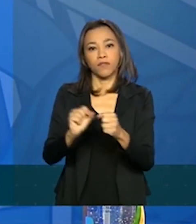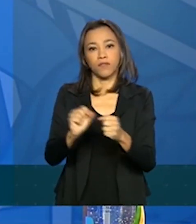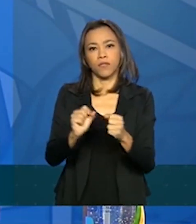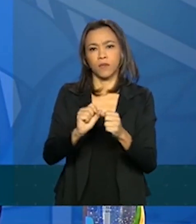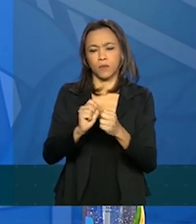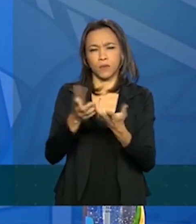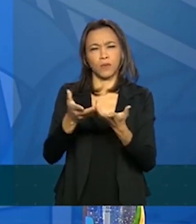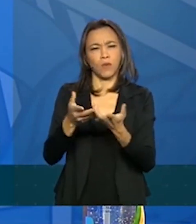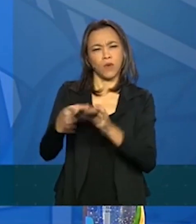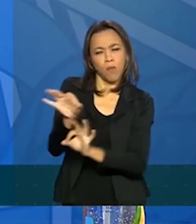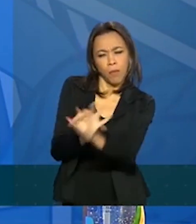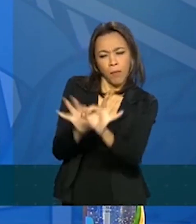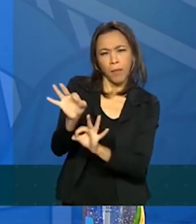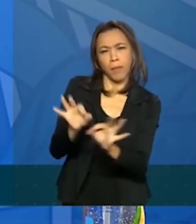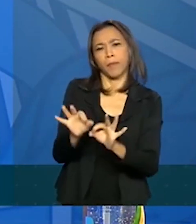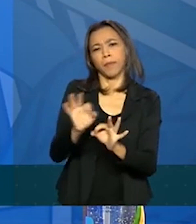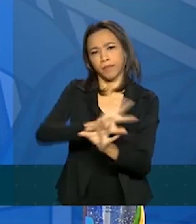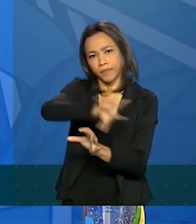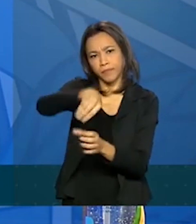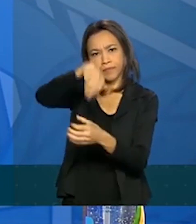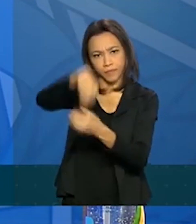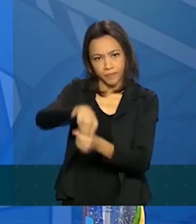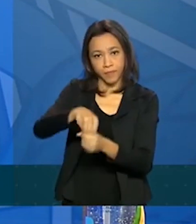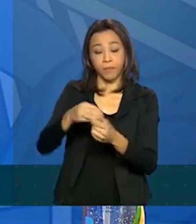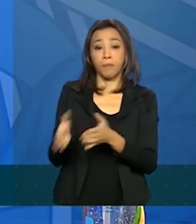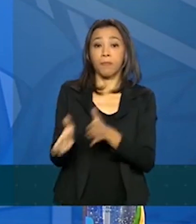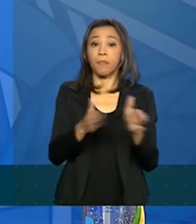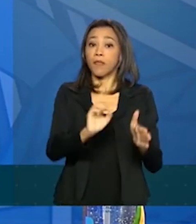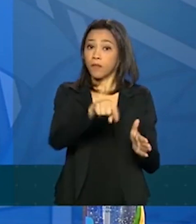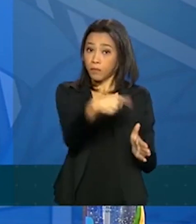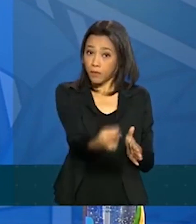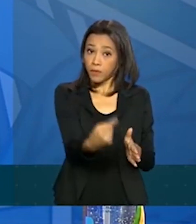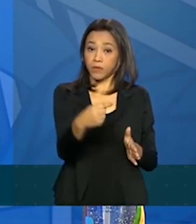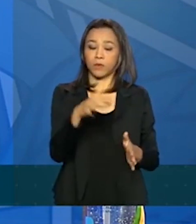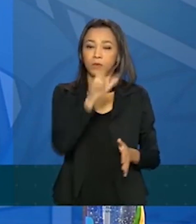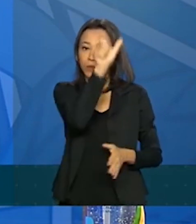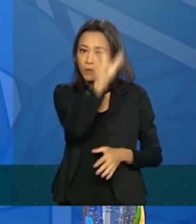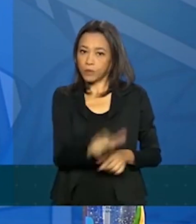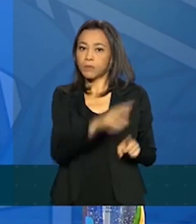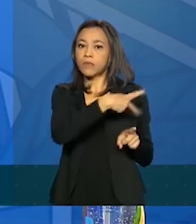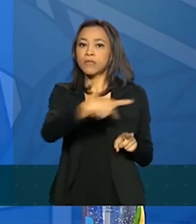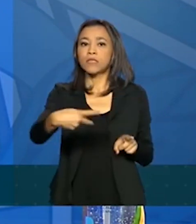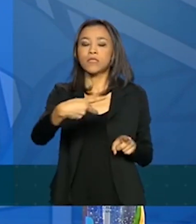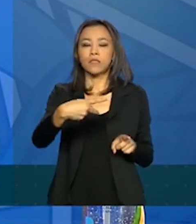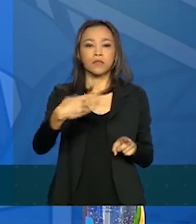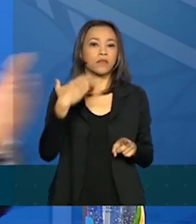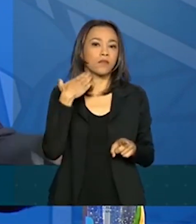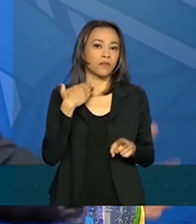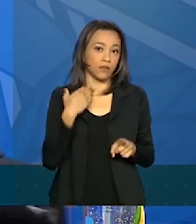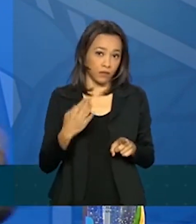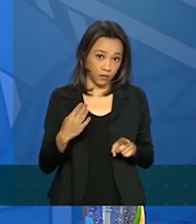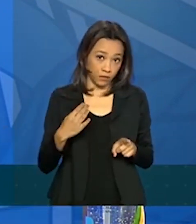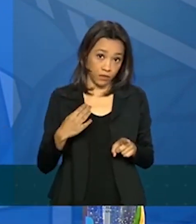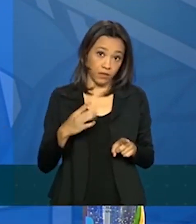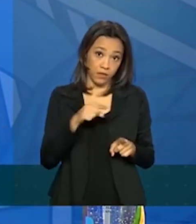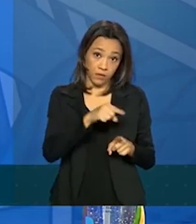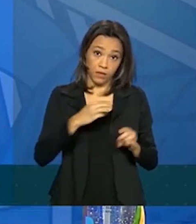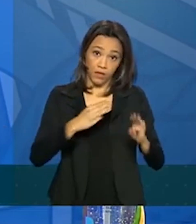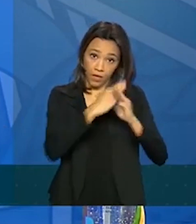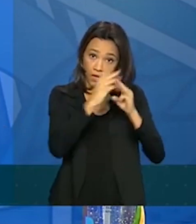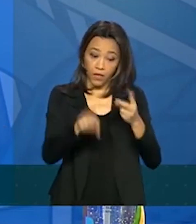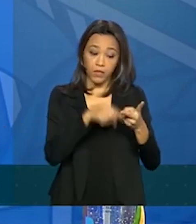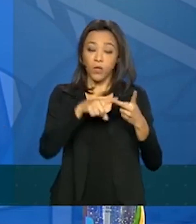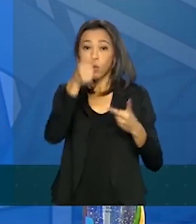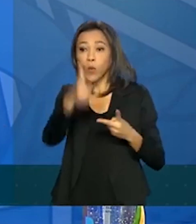Logo a seguir, o presidente da Caixa, Pedro Guimarães, e o presidente da Dataprev,